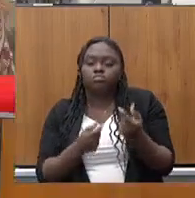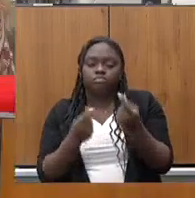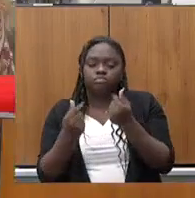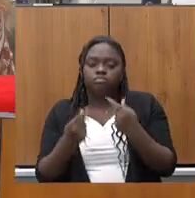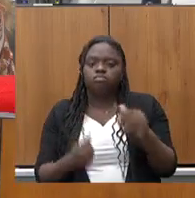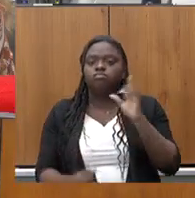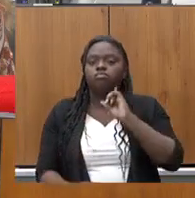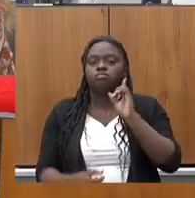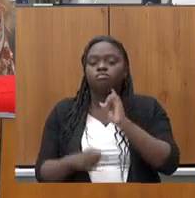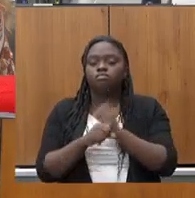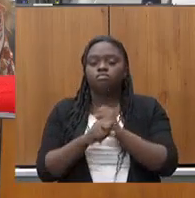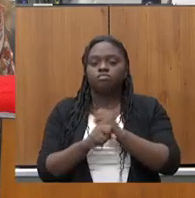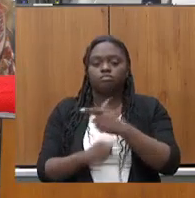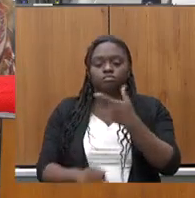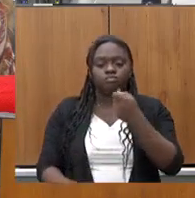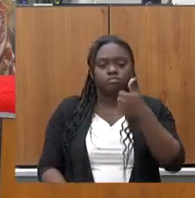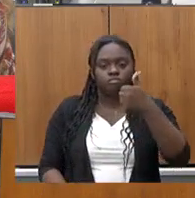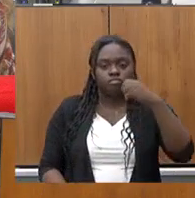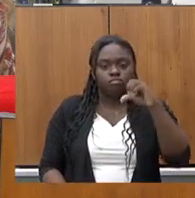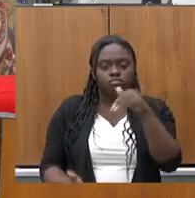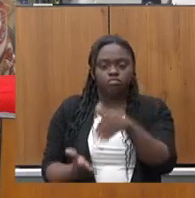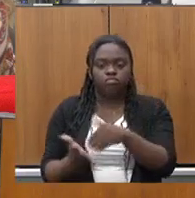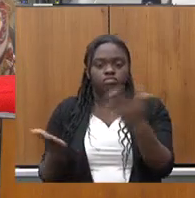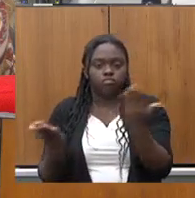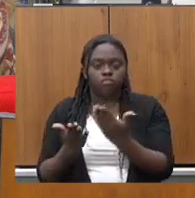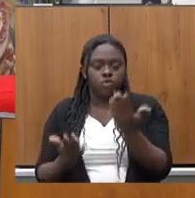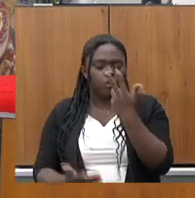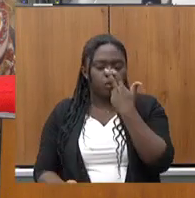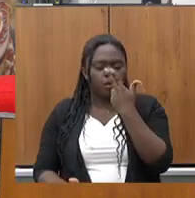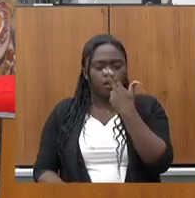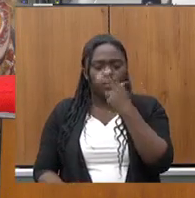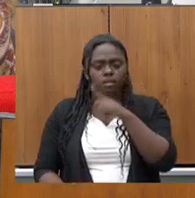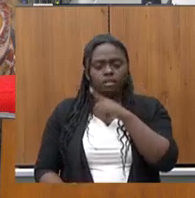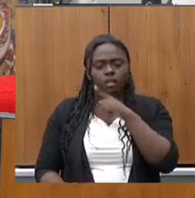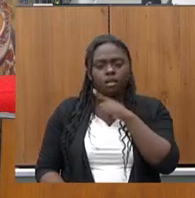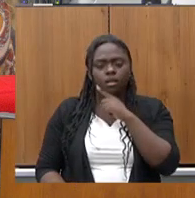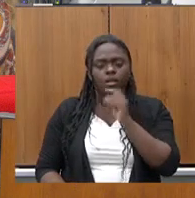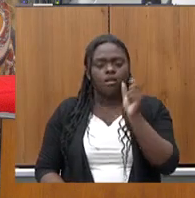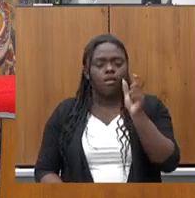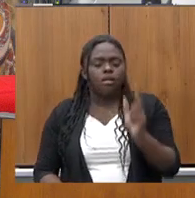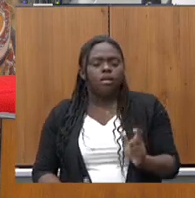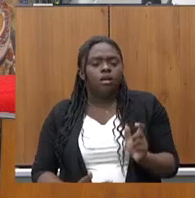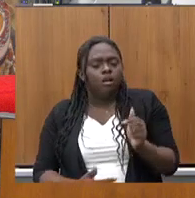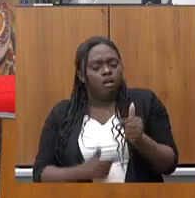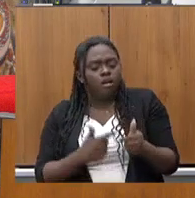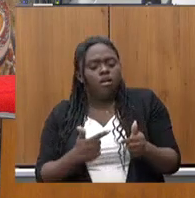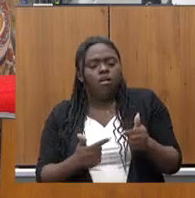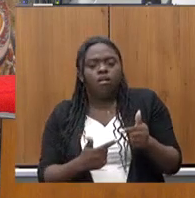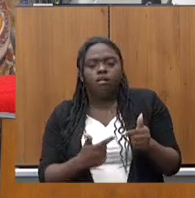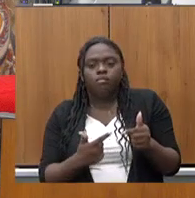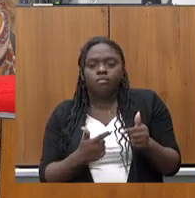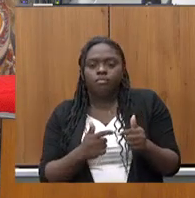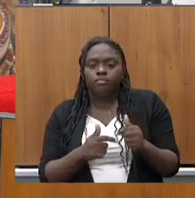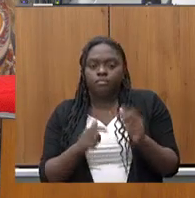Gerais de 2019 para cá. Parece que tem um... Quem está operando, puder passar, por favor.